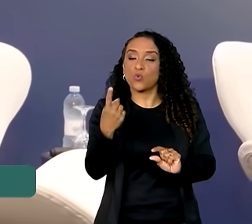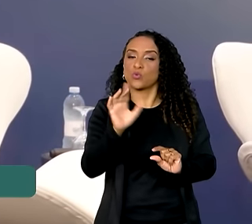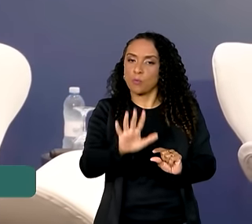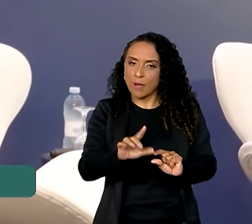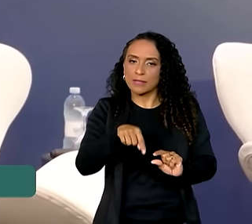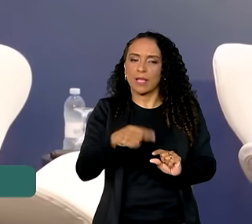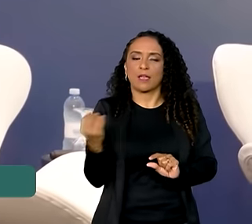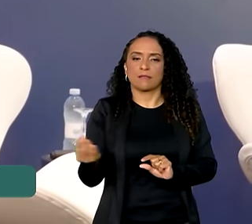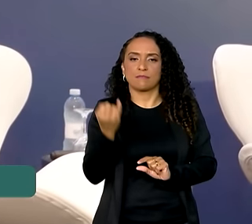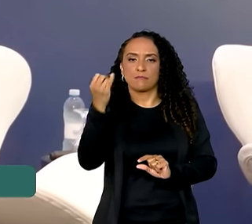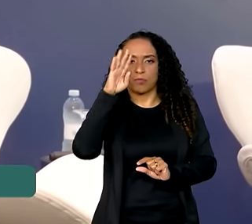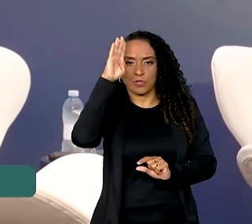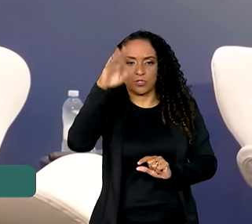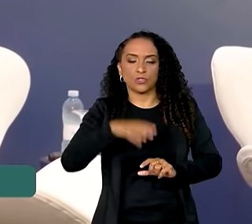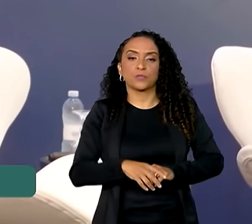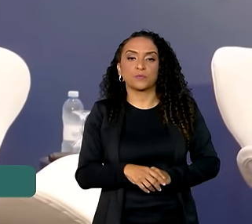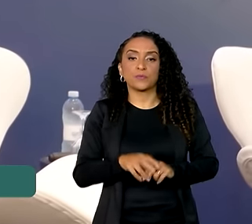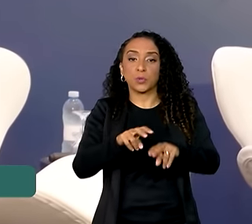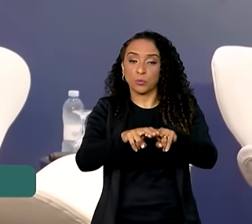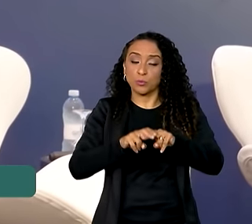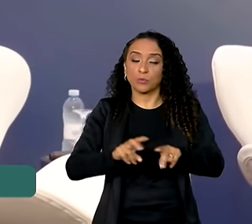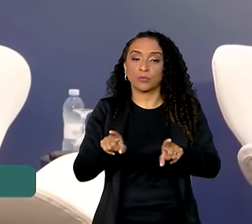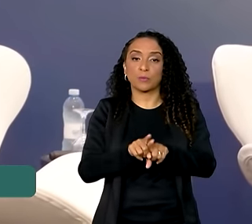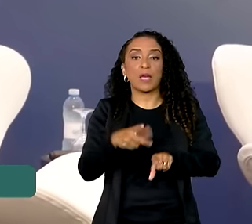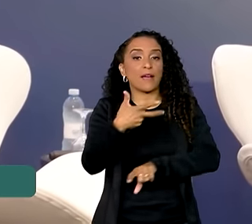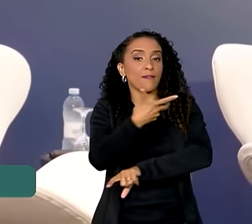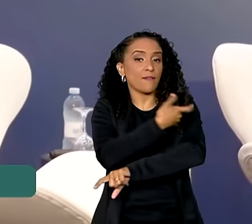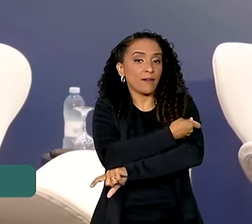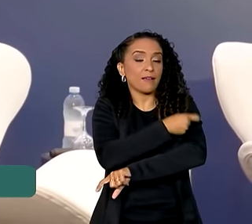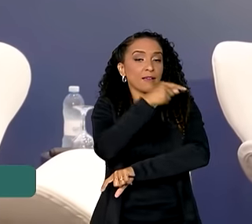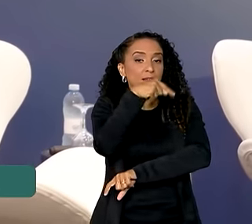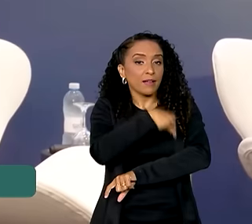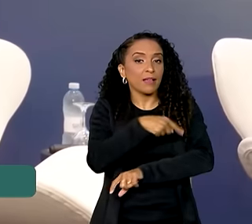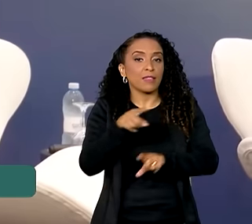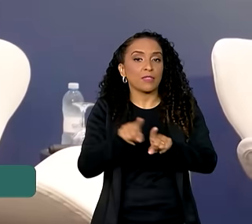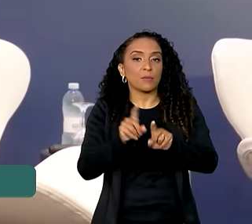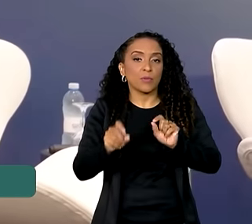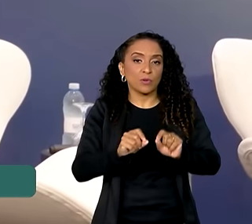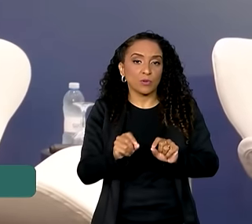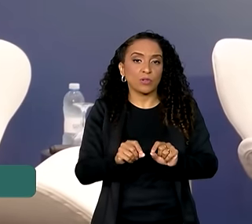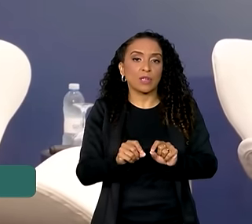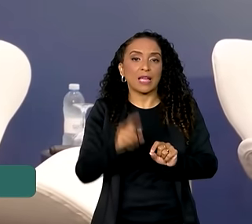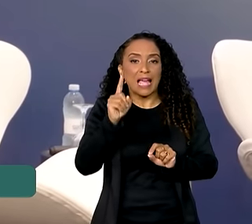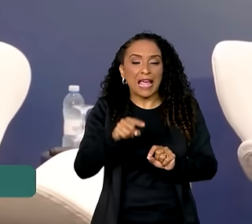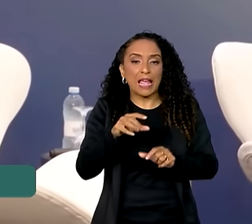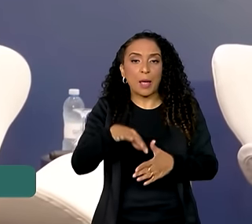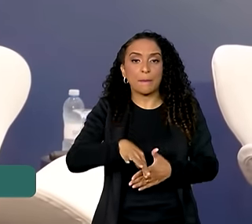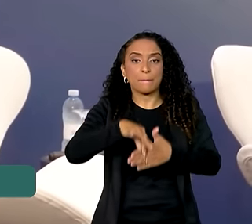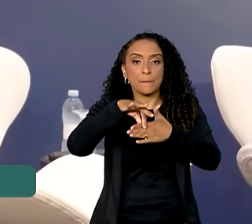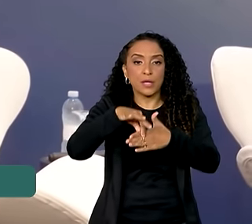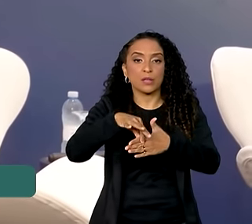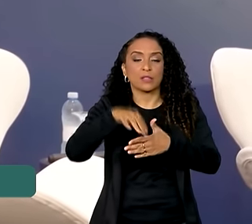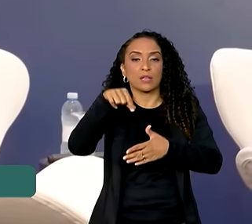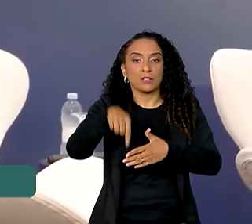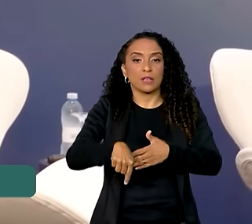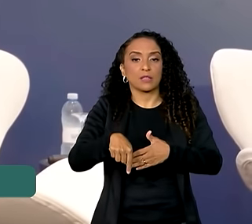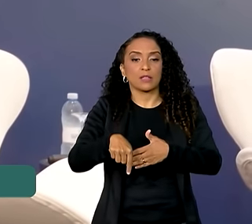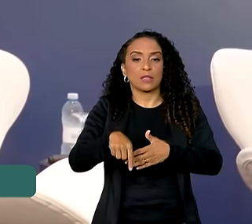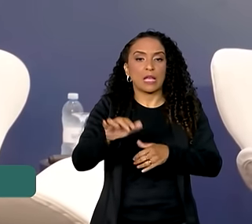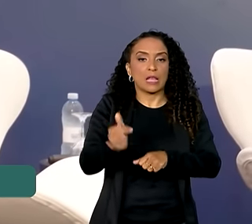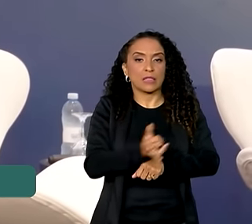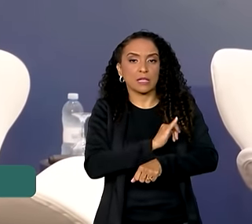mas um fator muito importante. Por isso, também a vacina e a vacinação foram priorizados nessa